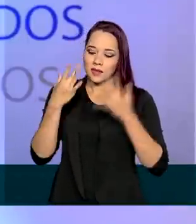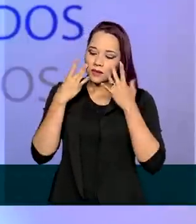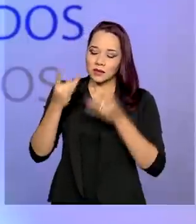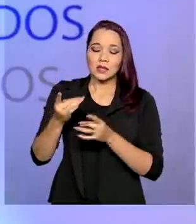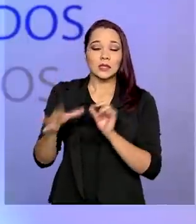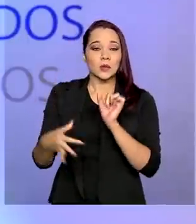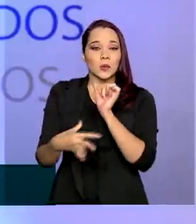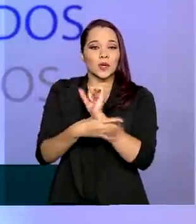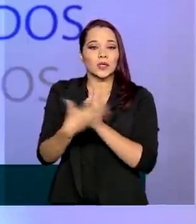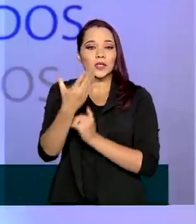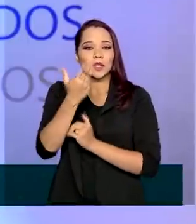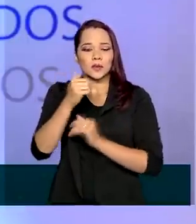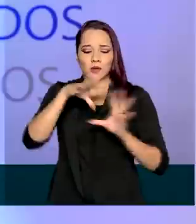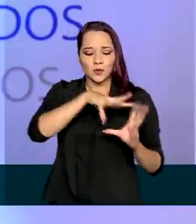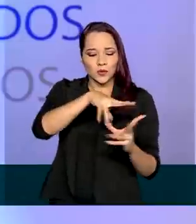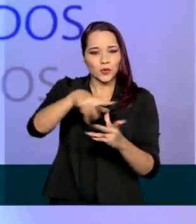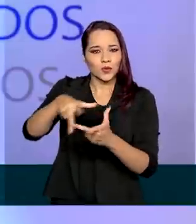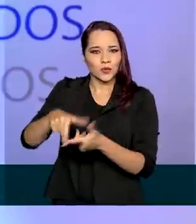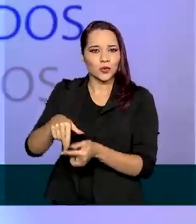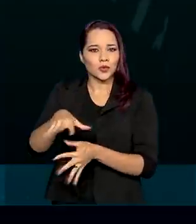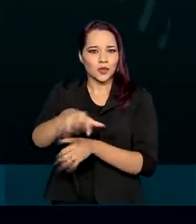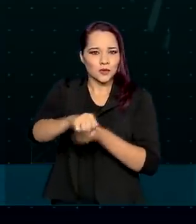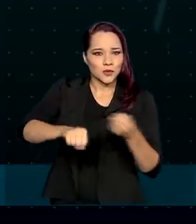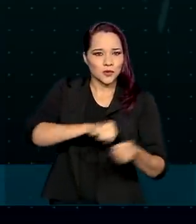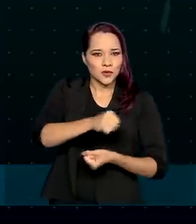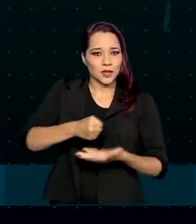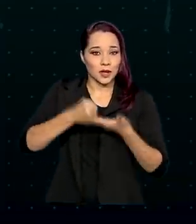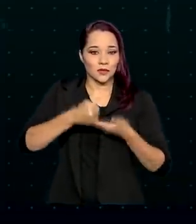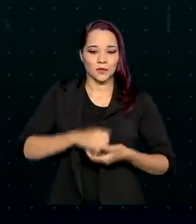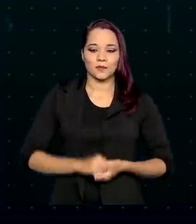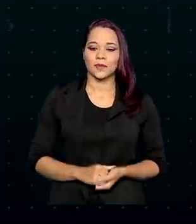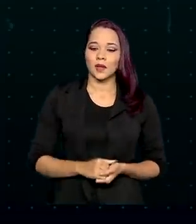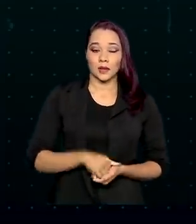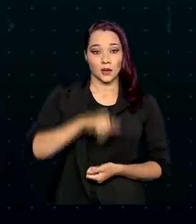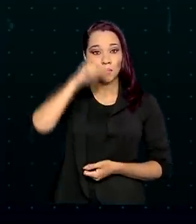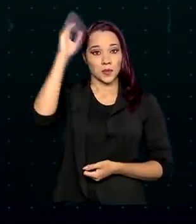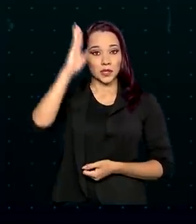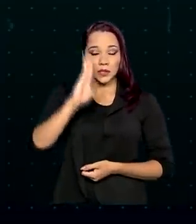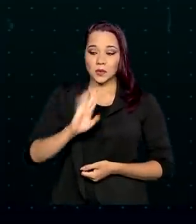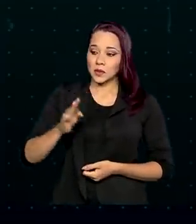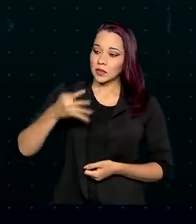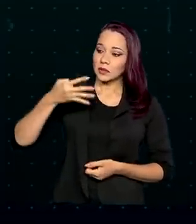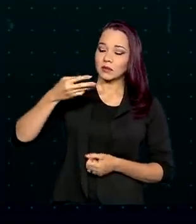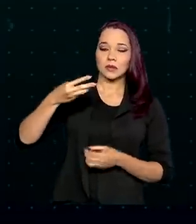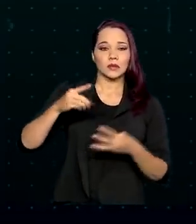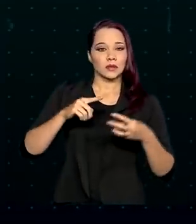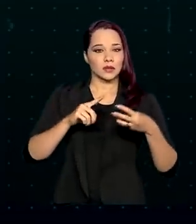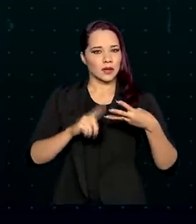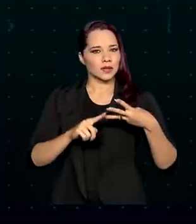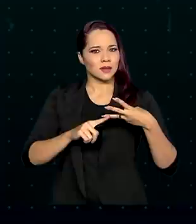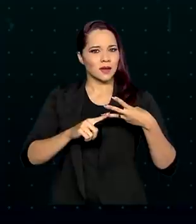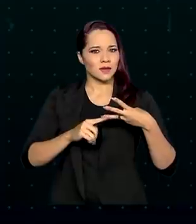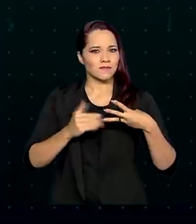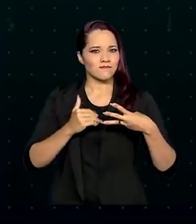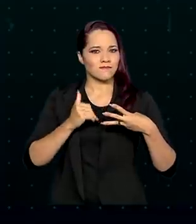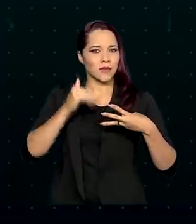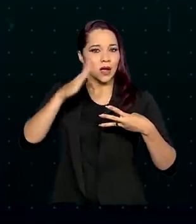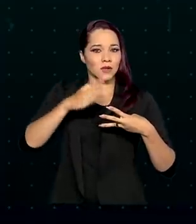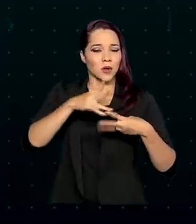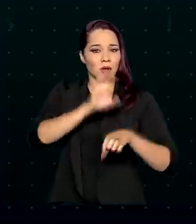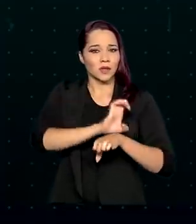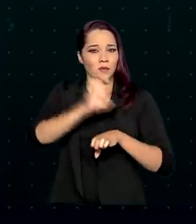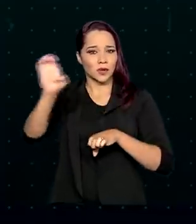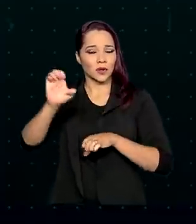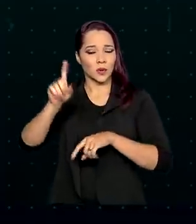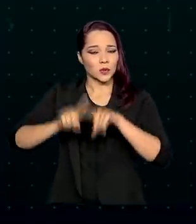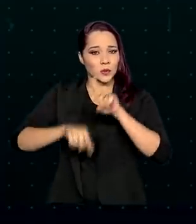alimentar global, sempre de modo sustentável. O Brasil é o terceiro maior exportador mundial de produtos agrícolas em